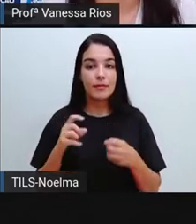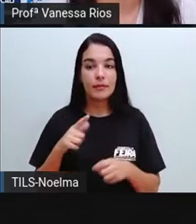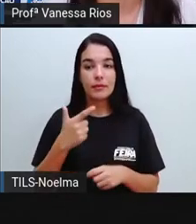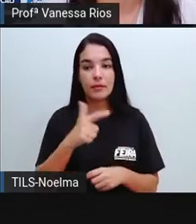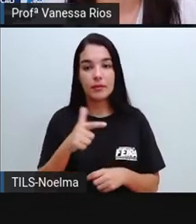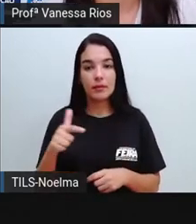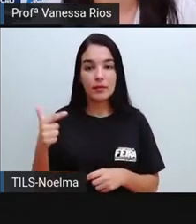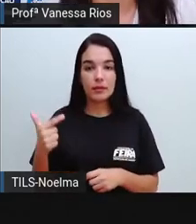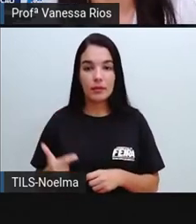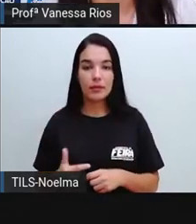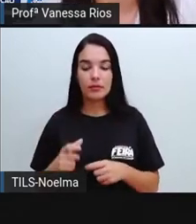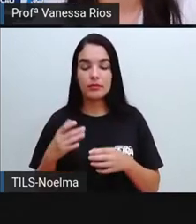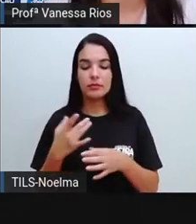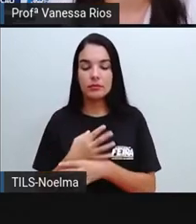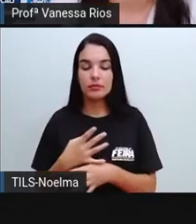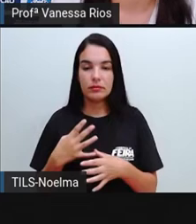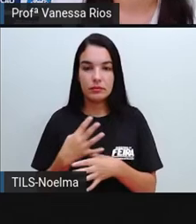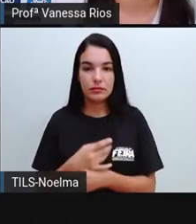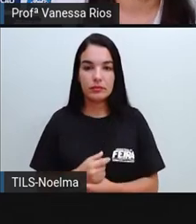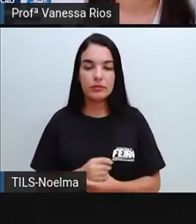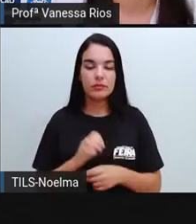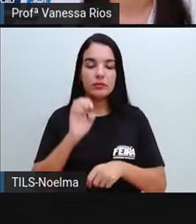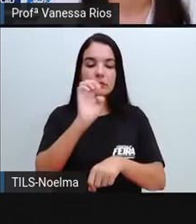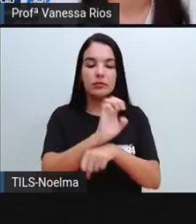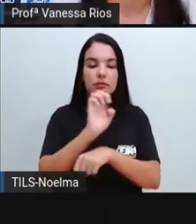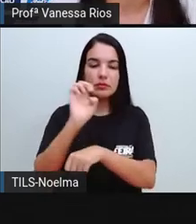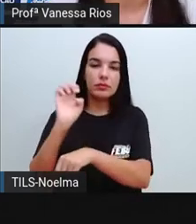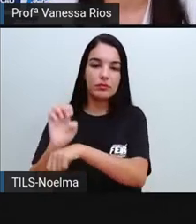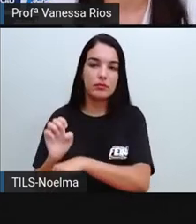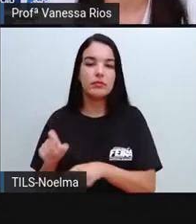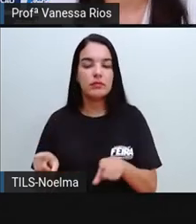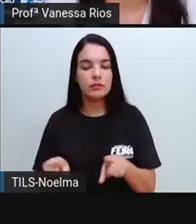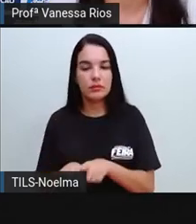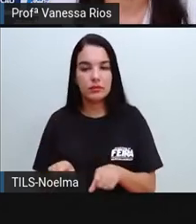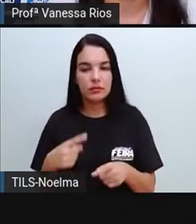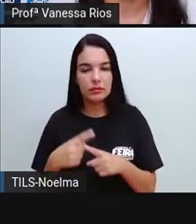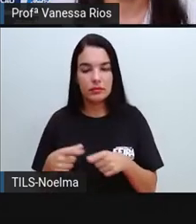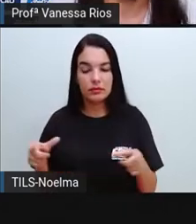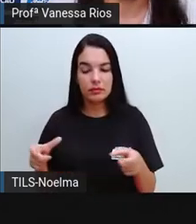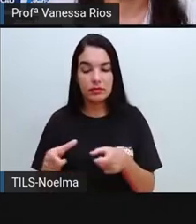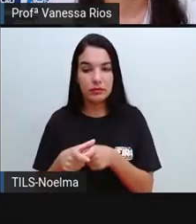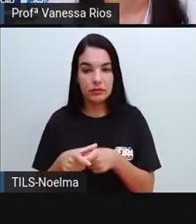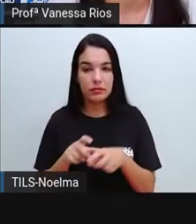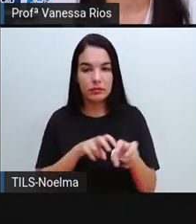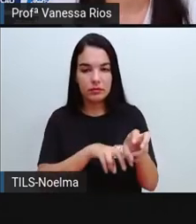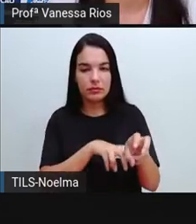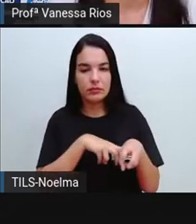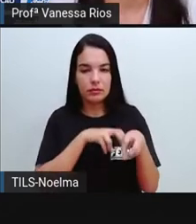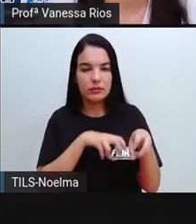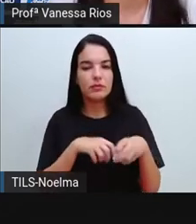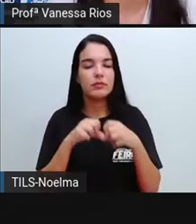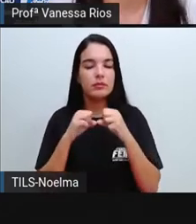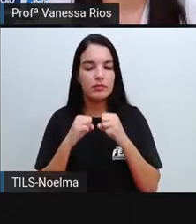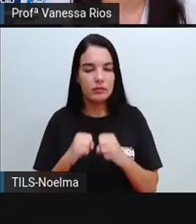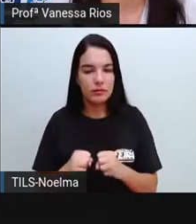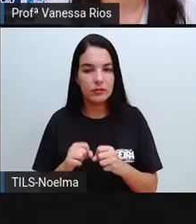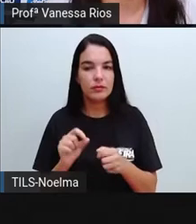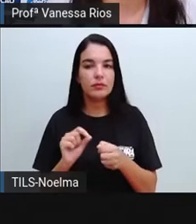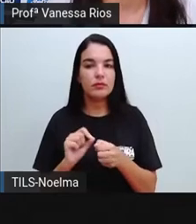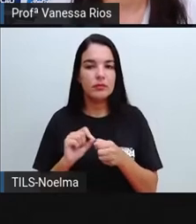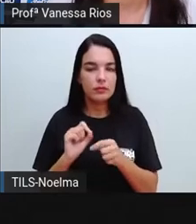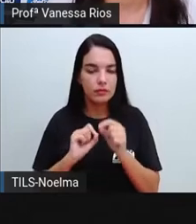realidades, de outras cidades, de outros estados, porque as pequenas propriedades, elas estão